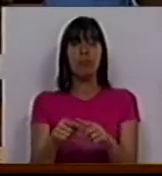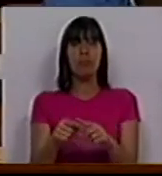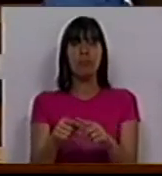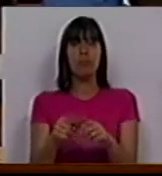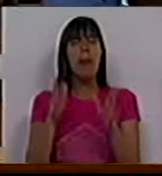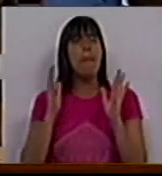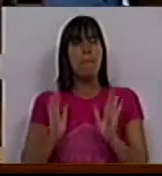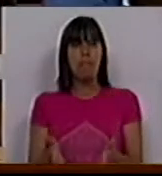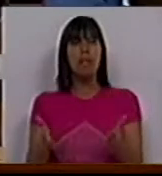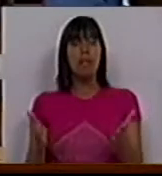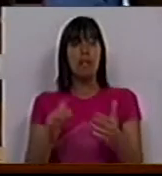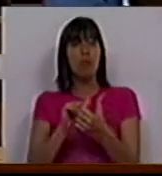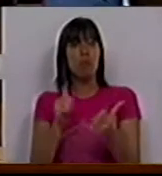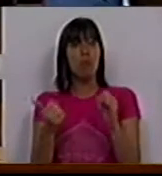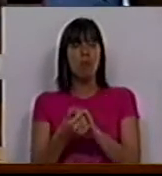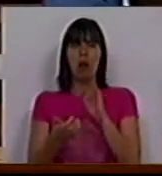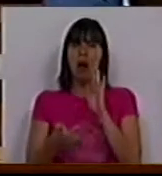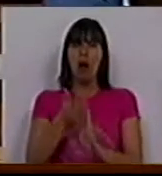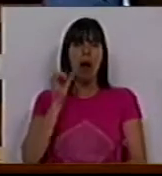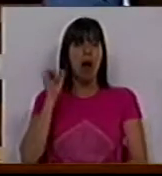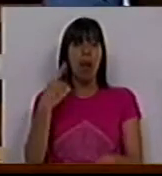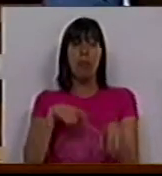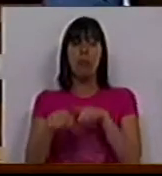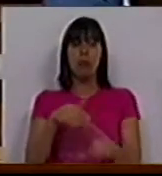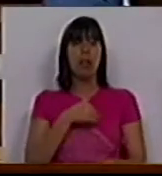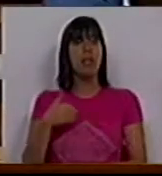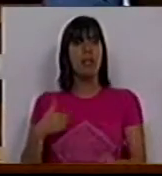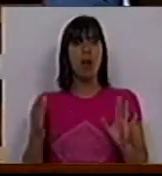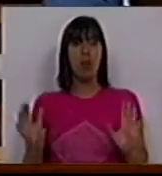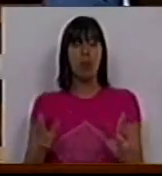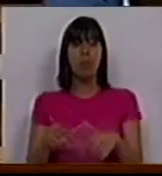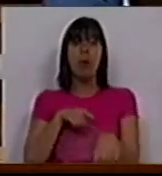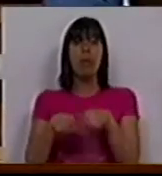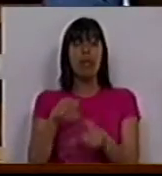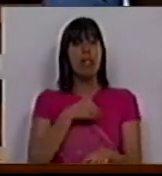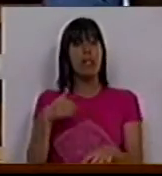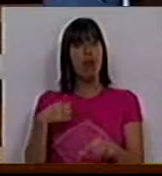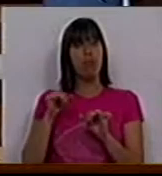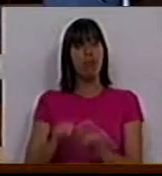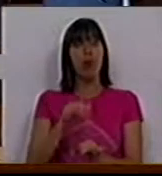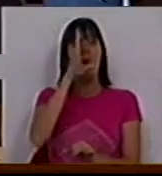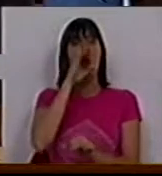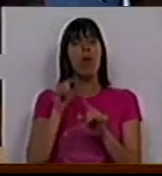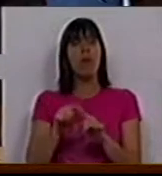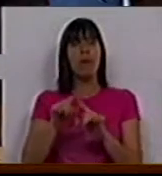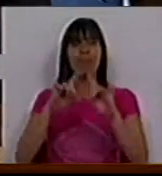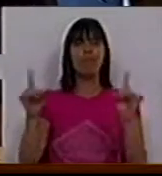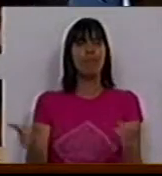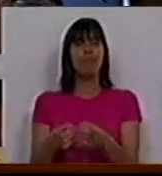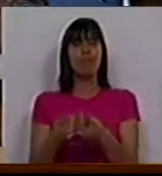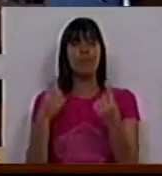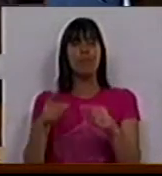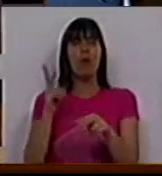é de que é preciso mudar rapidamente a política de saúde. A política de saúde deste Governo resume-se